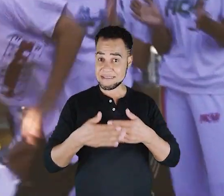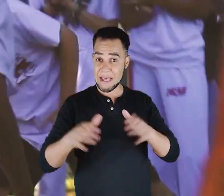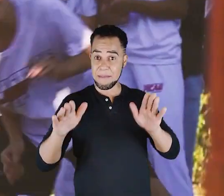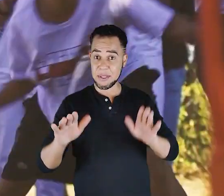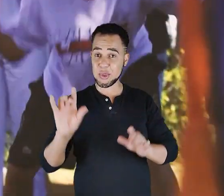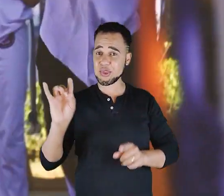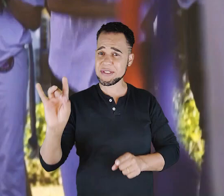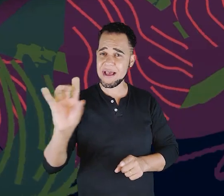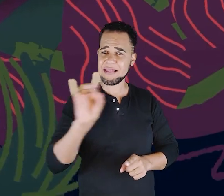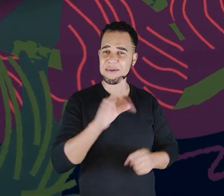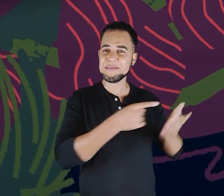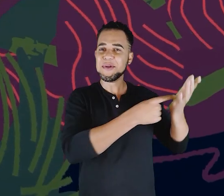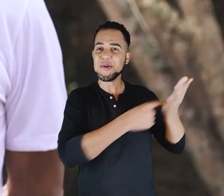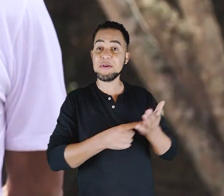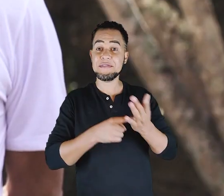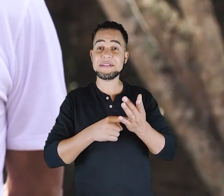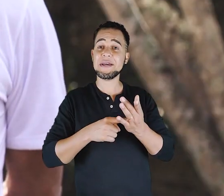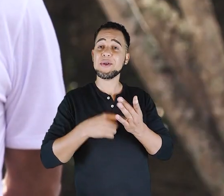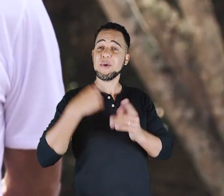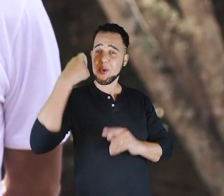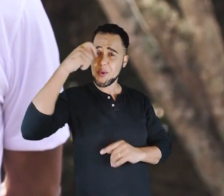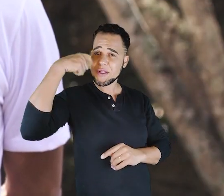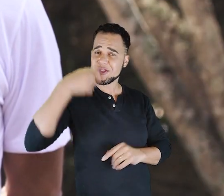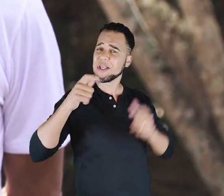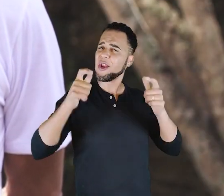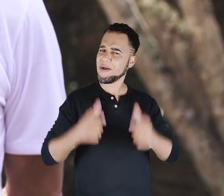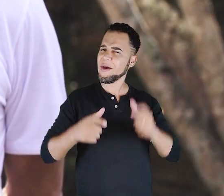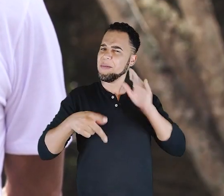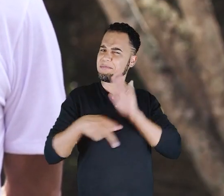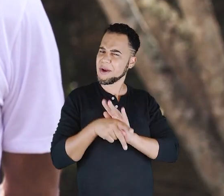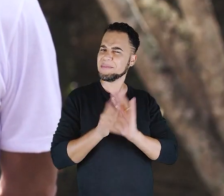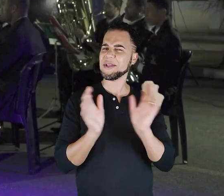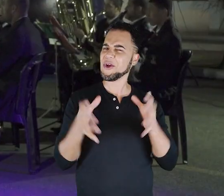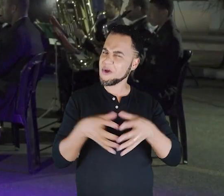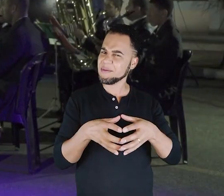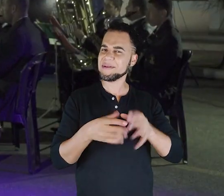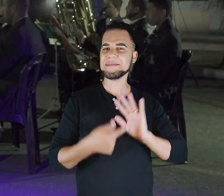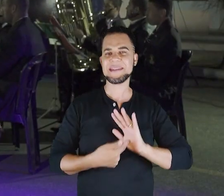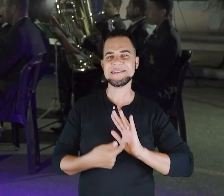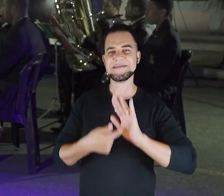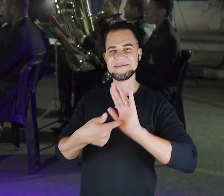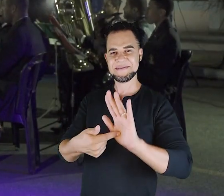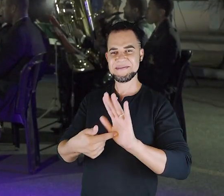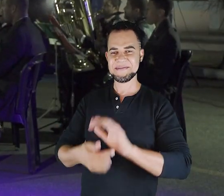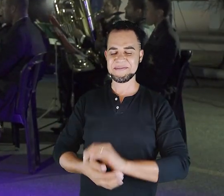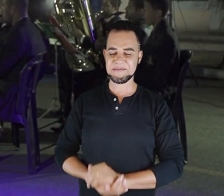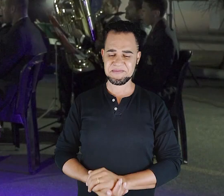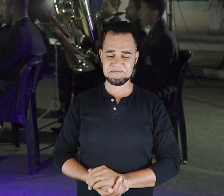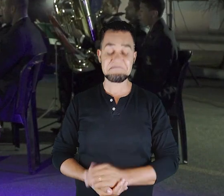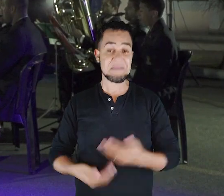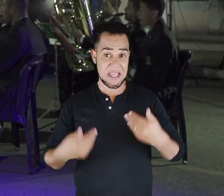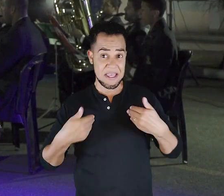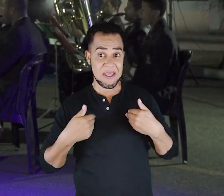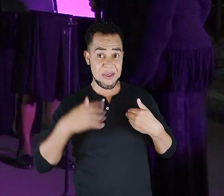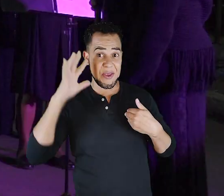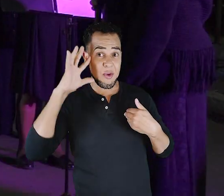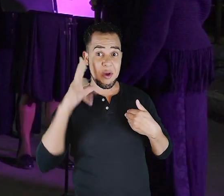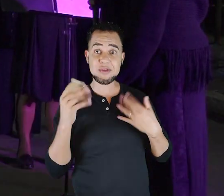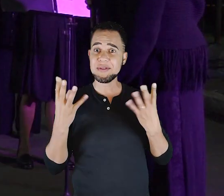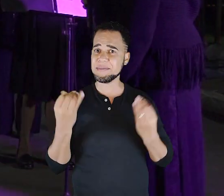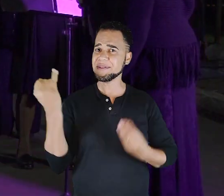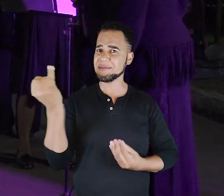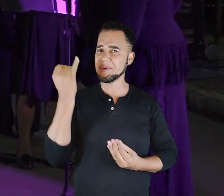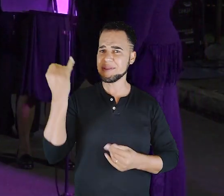Na abertura de cada edição, nós convidamos o artista local da comunidade para se apresentar. Eu